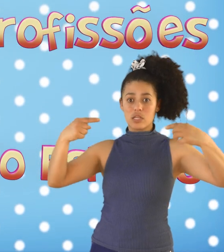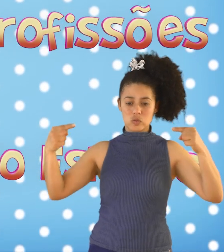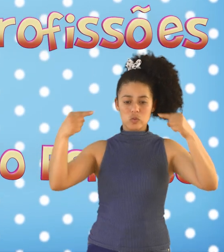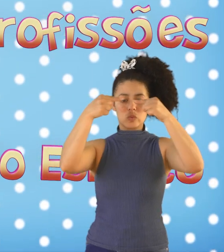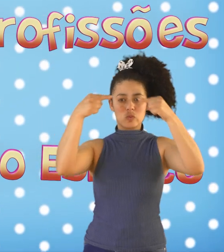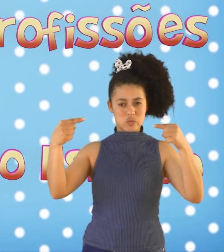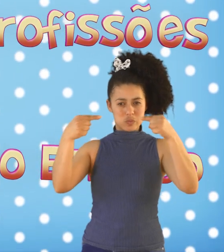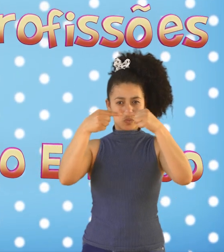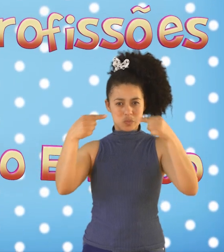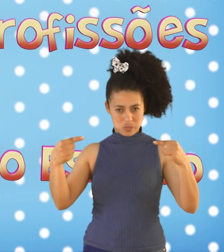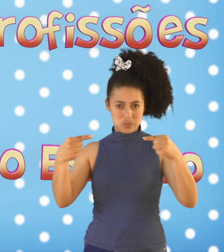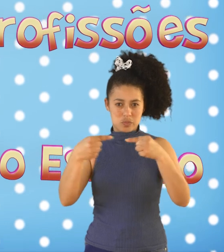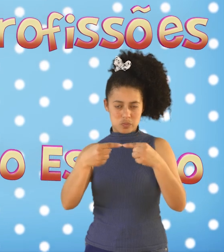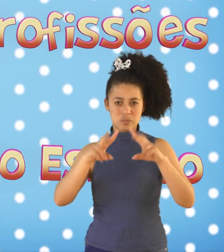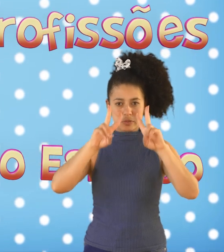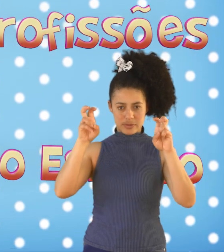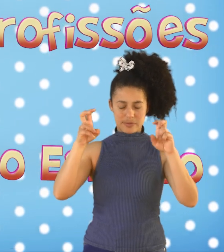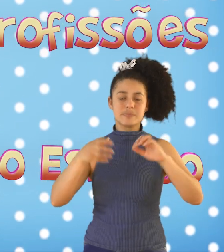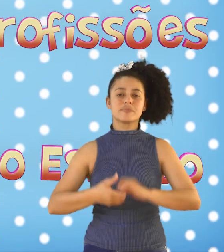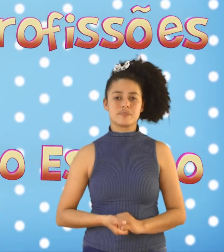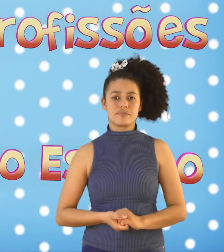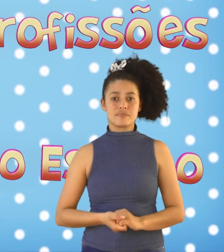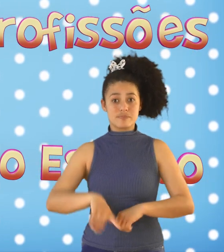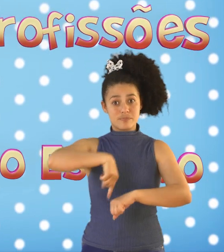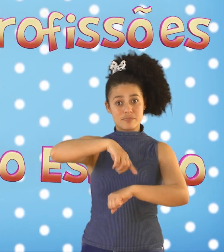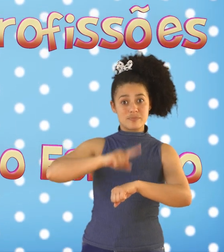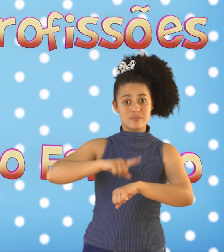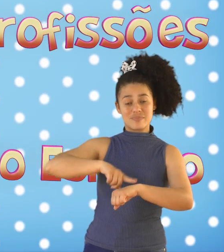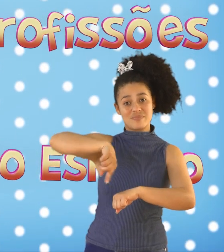tema do episódio correspondente Valendo!